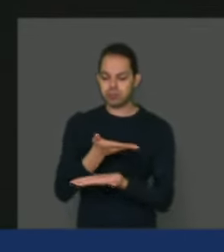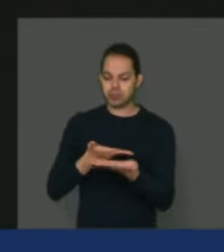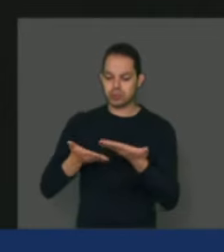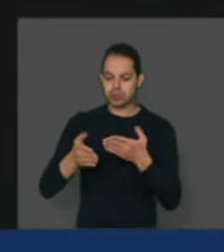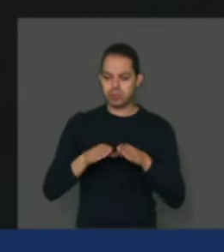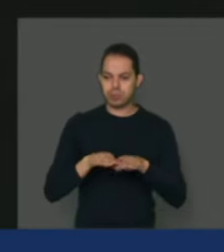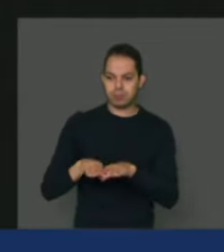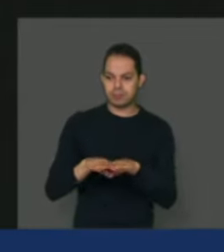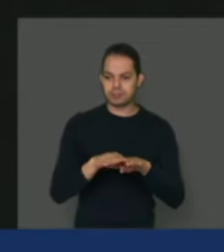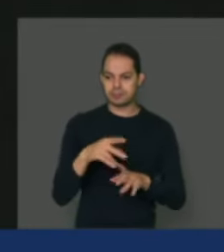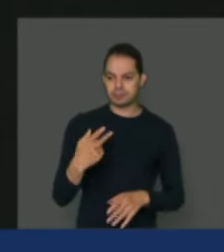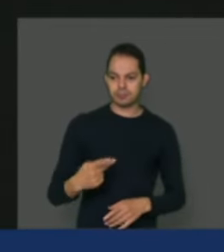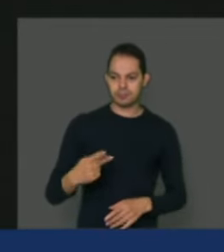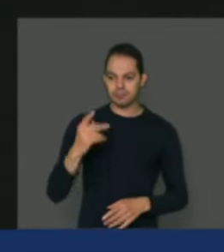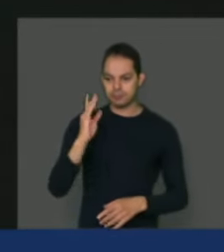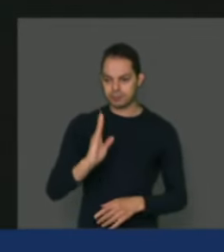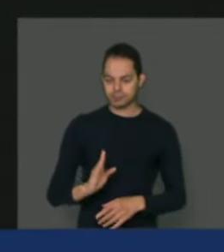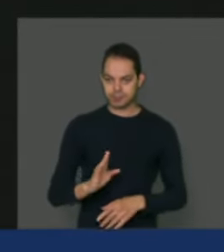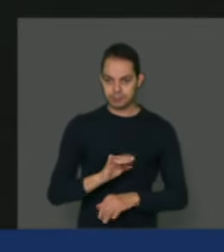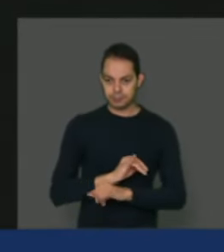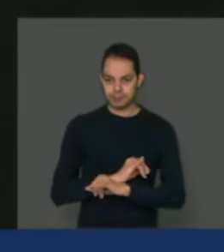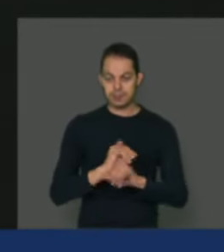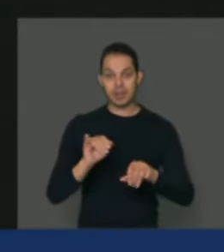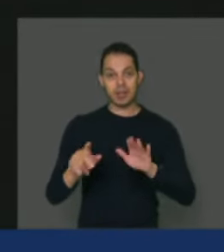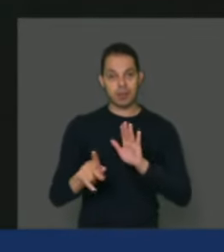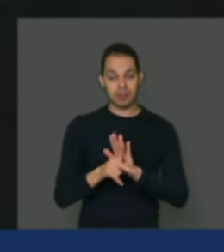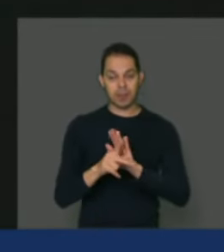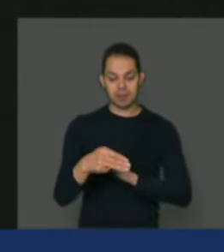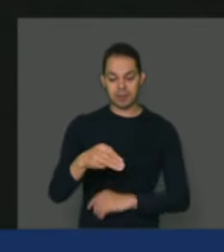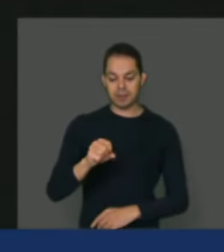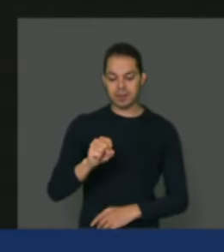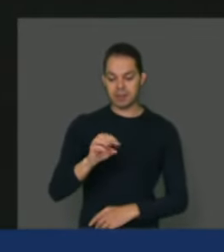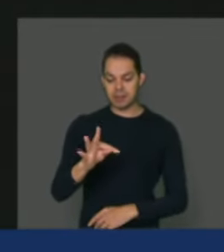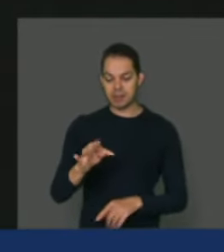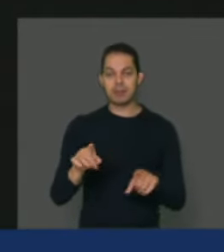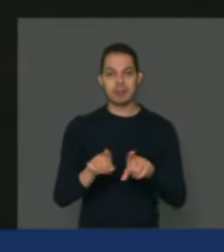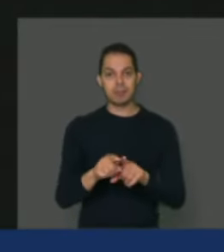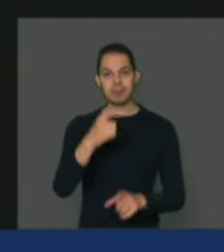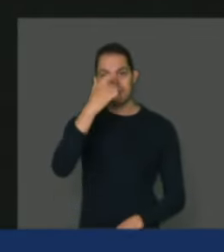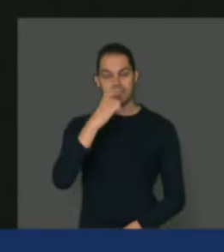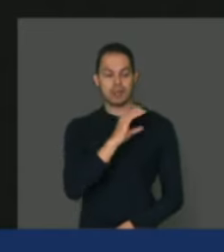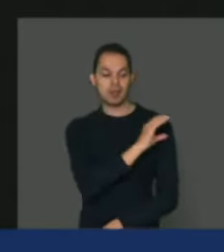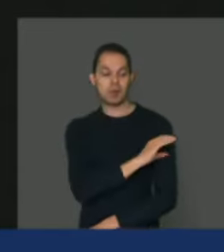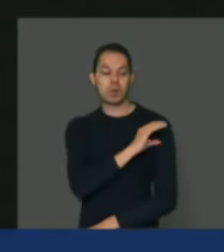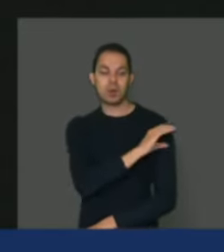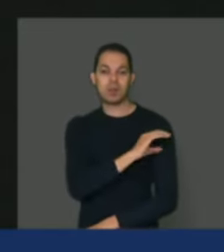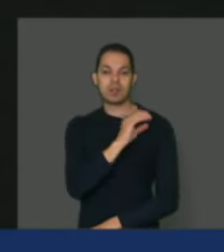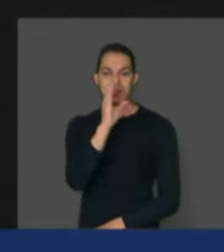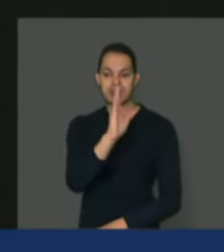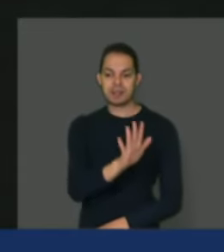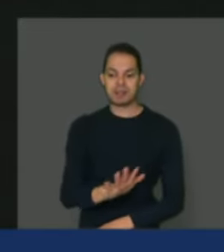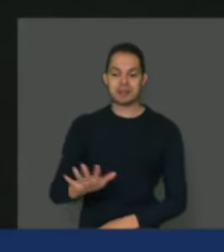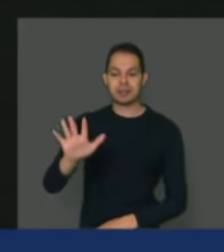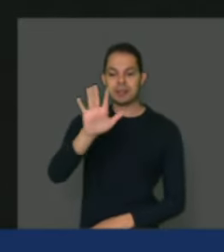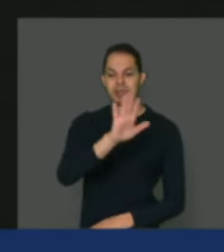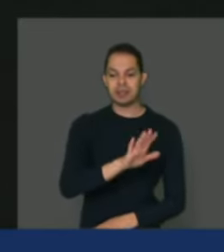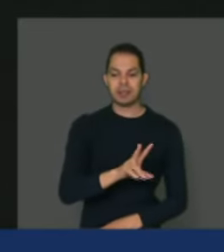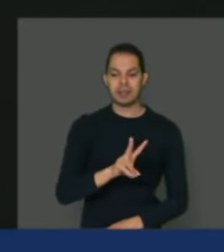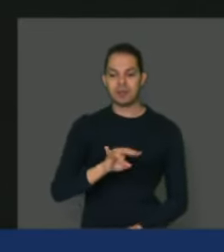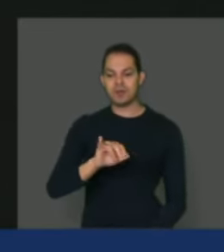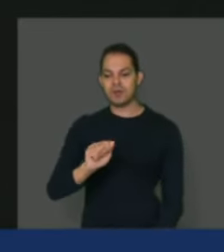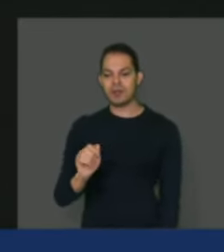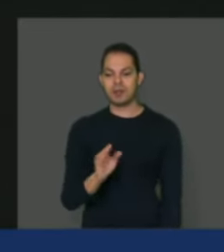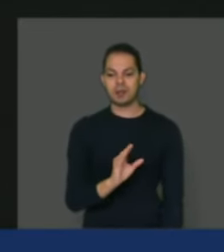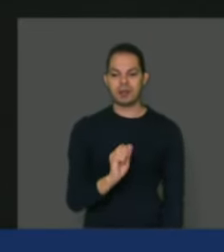queria dizer que, além de ser do movimento, eu sou da coordenação internacional da via campesina e nós